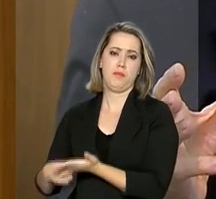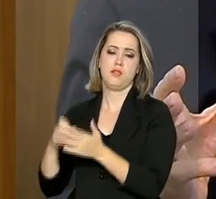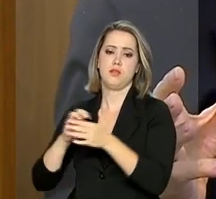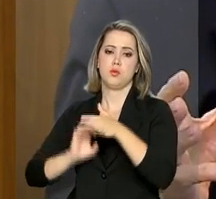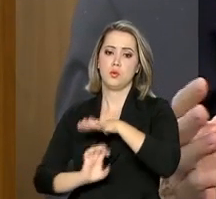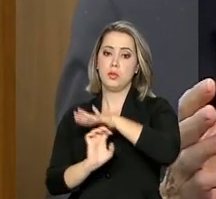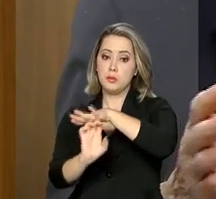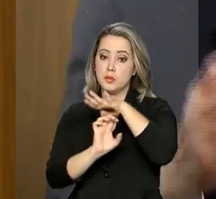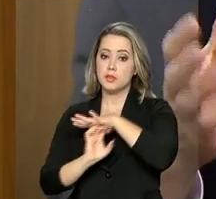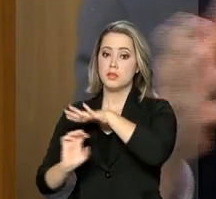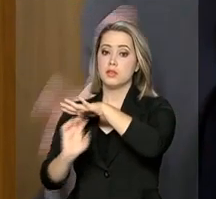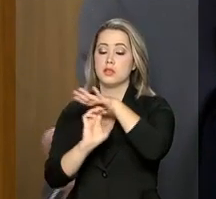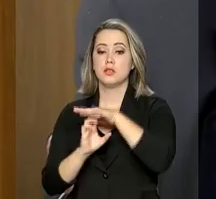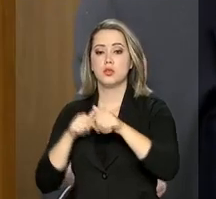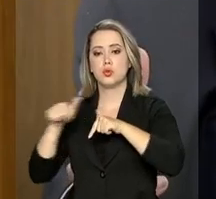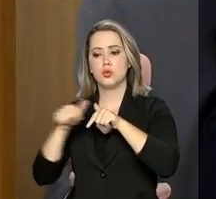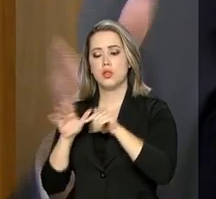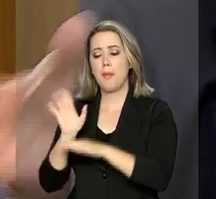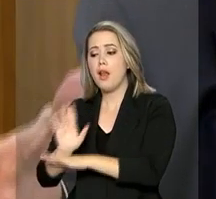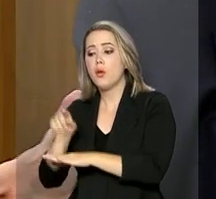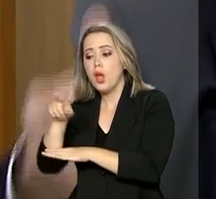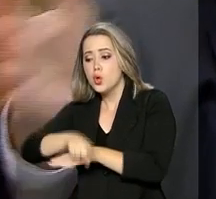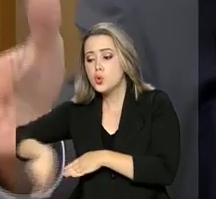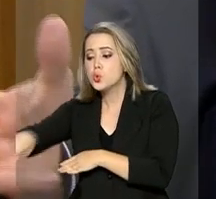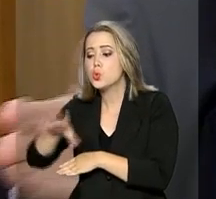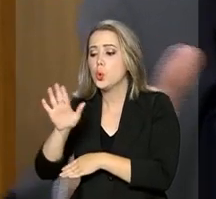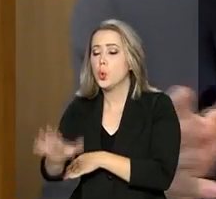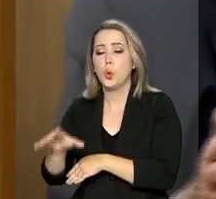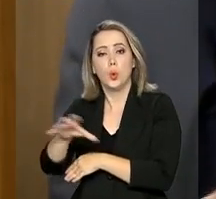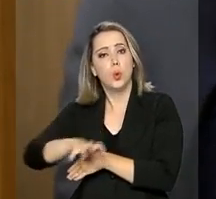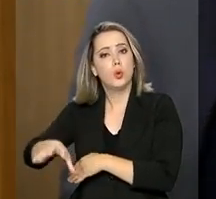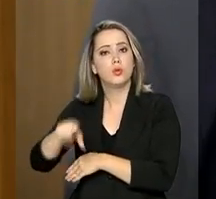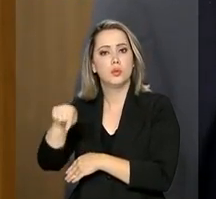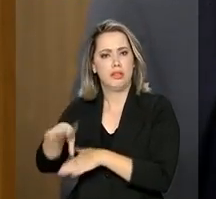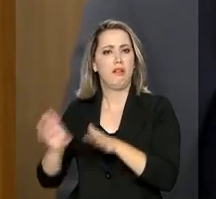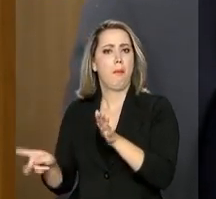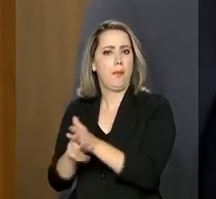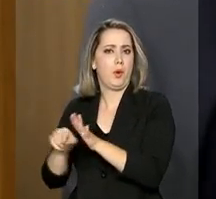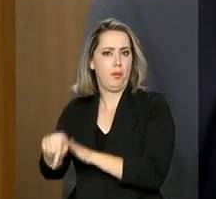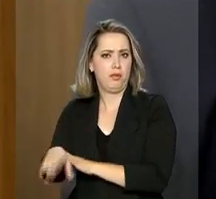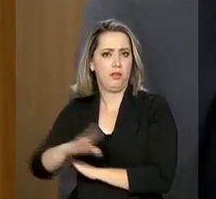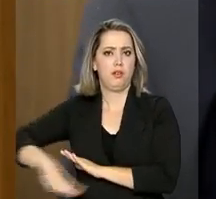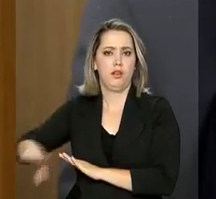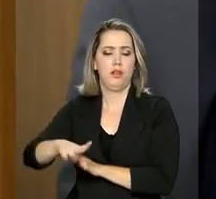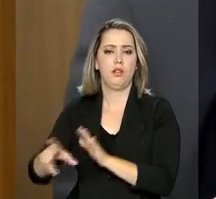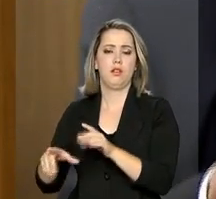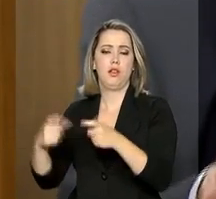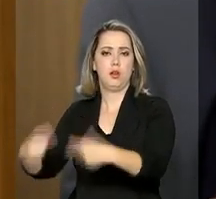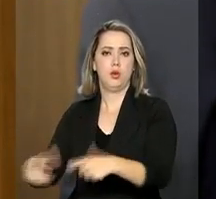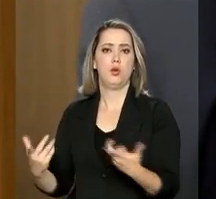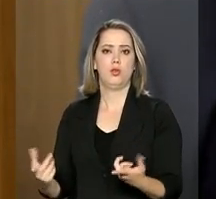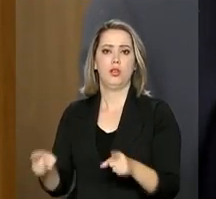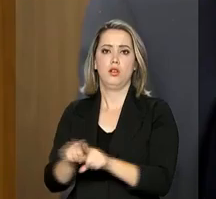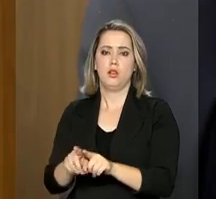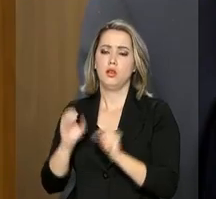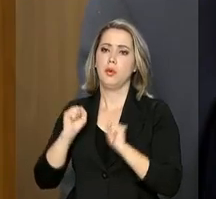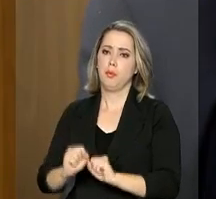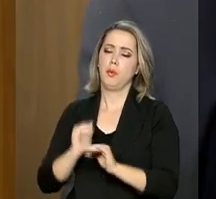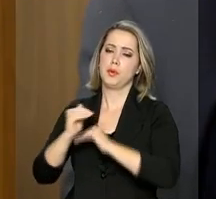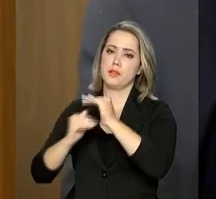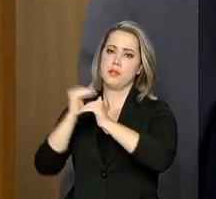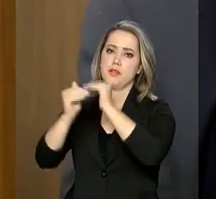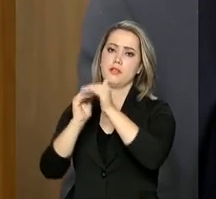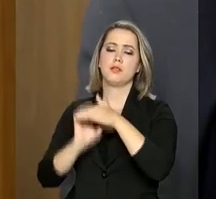estrutura de trabalho que beneficie os trabalhadores daquela empresa, daquela região e também viabilize a empresa de